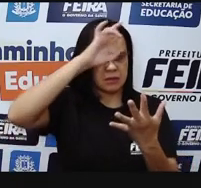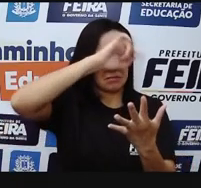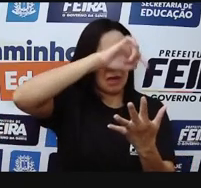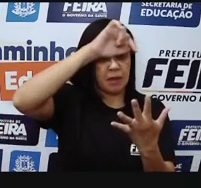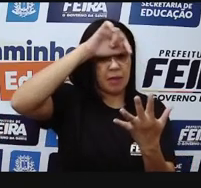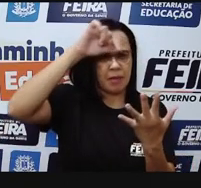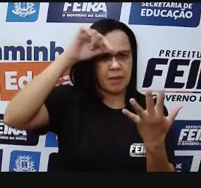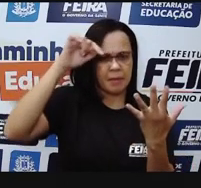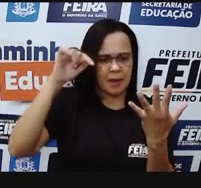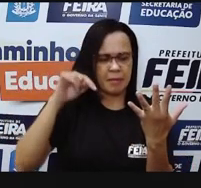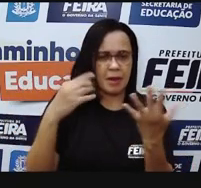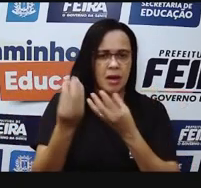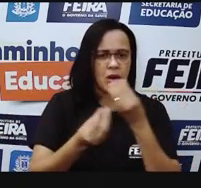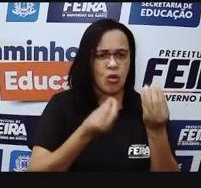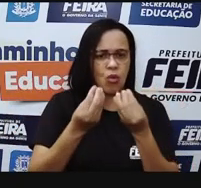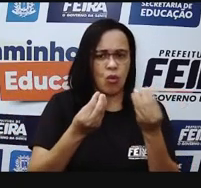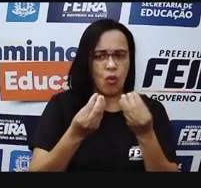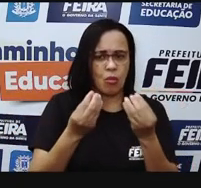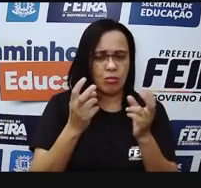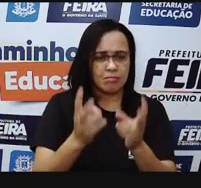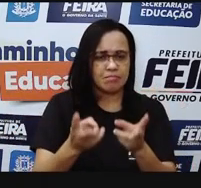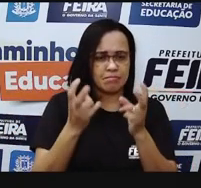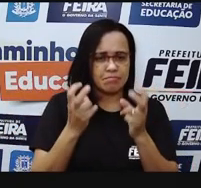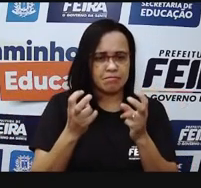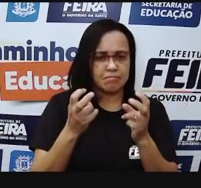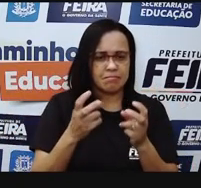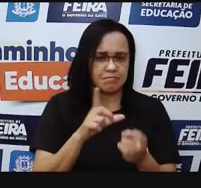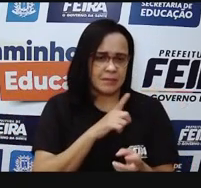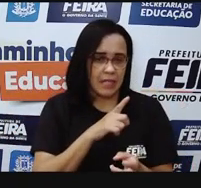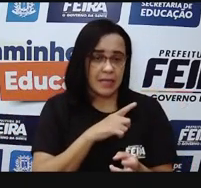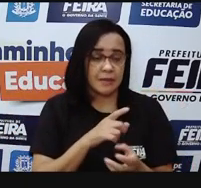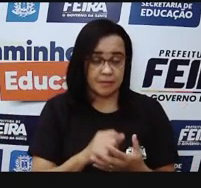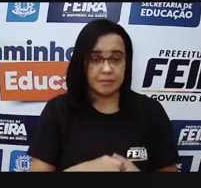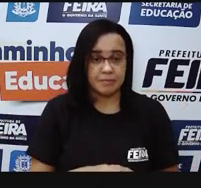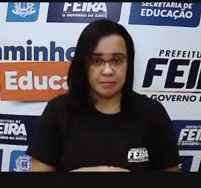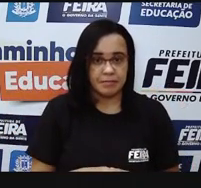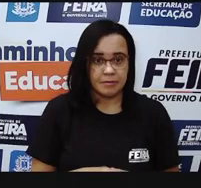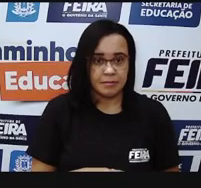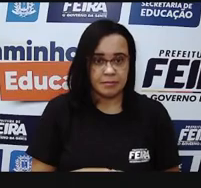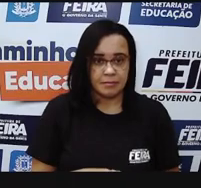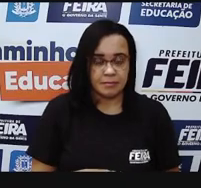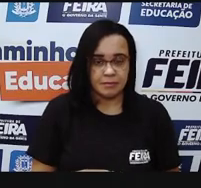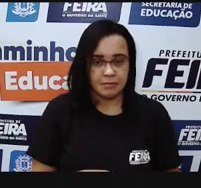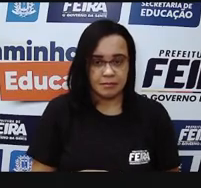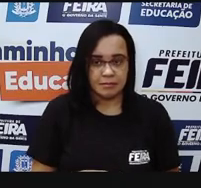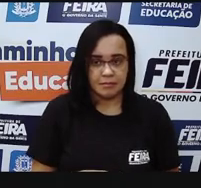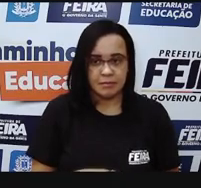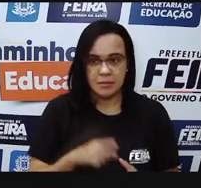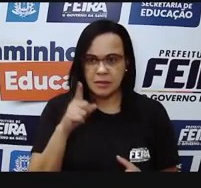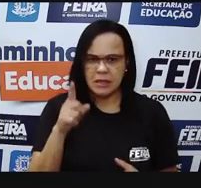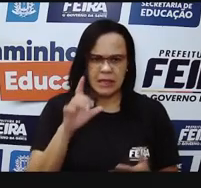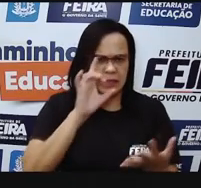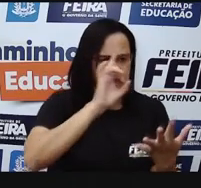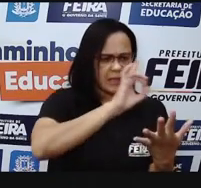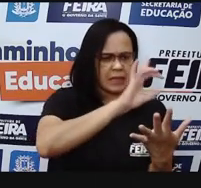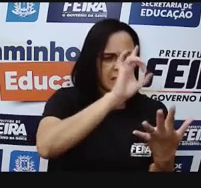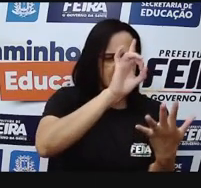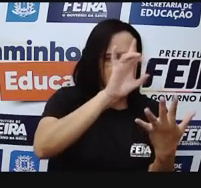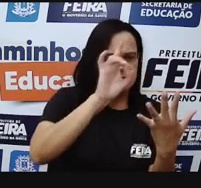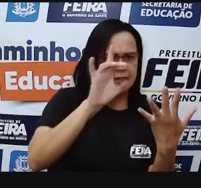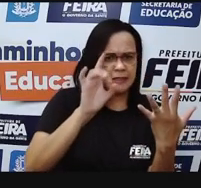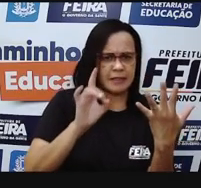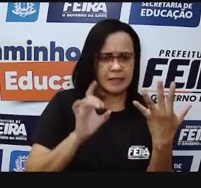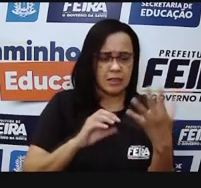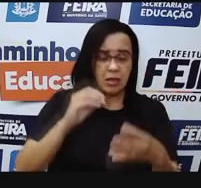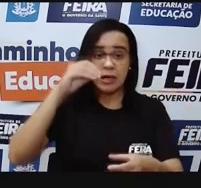as tonsinas palatinas, né? O que é isso? Ou glândulas salivares. O que são essas glândulas